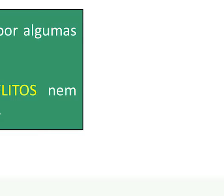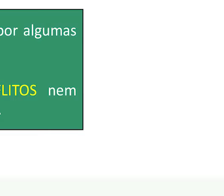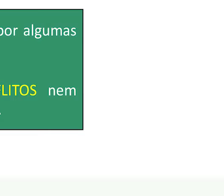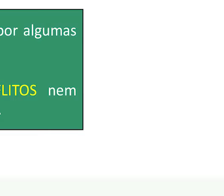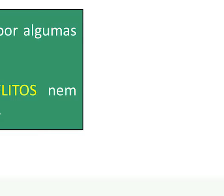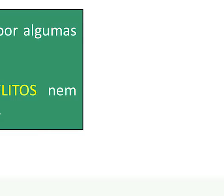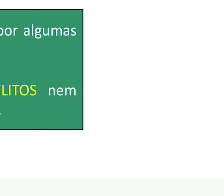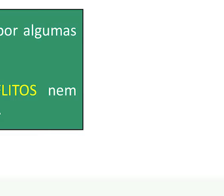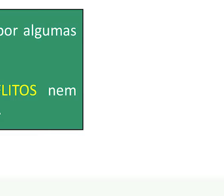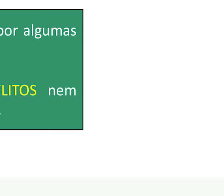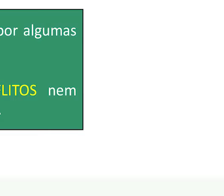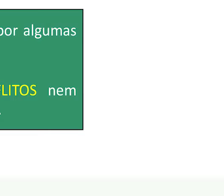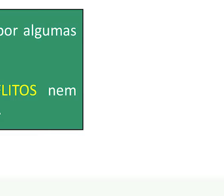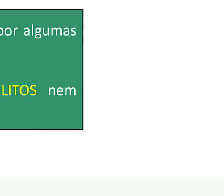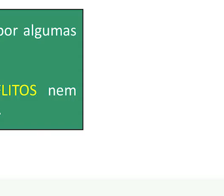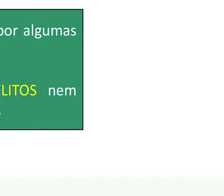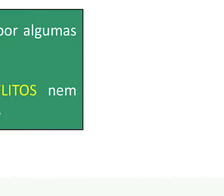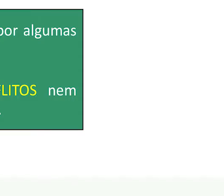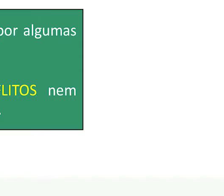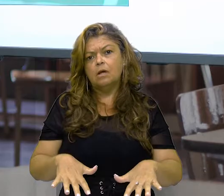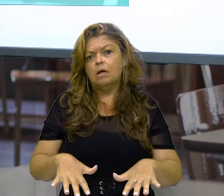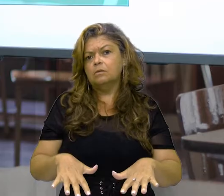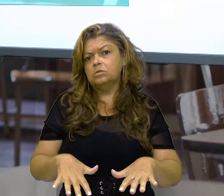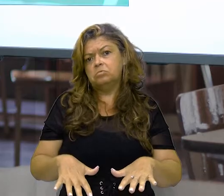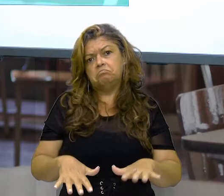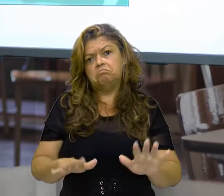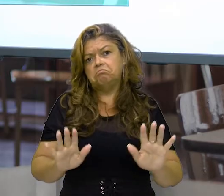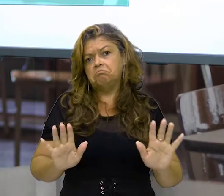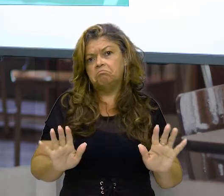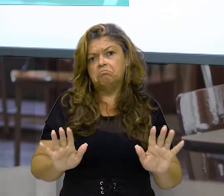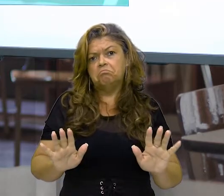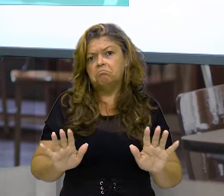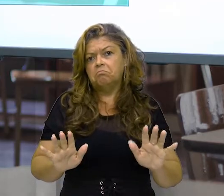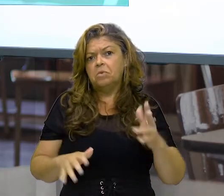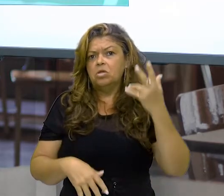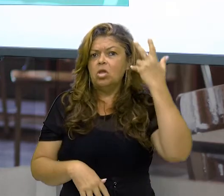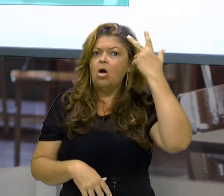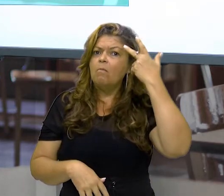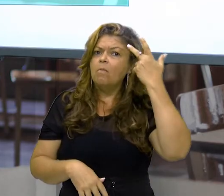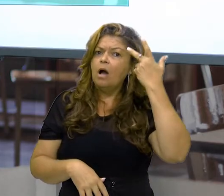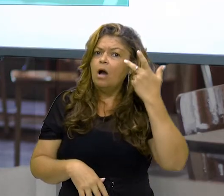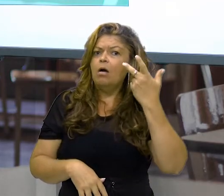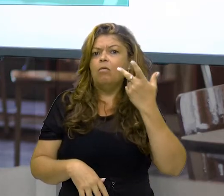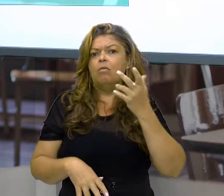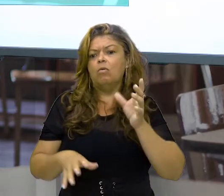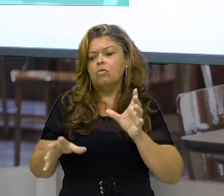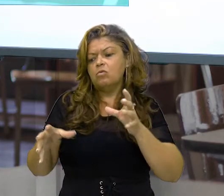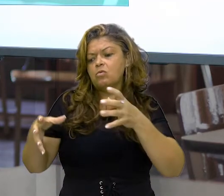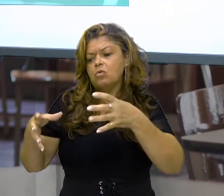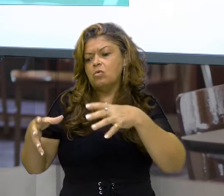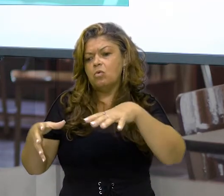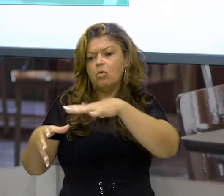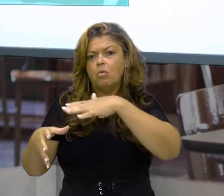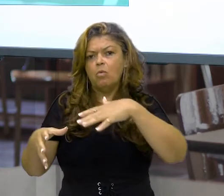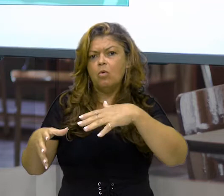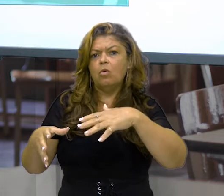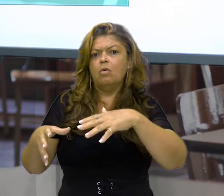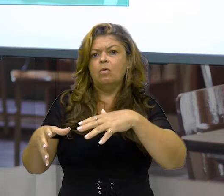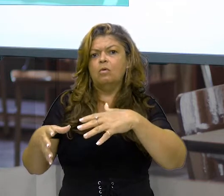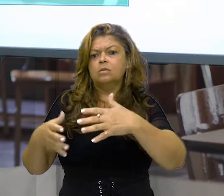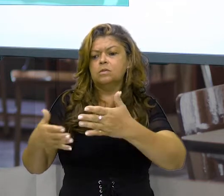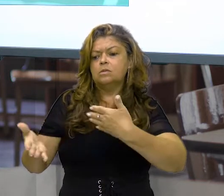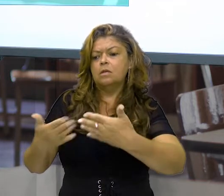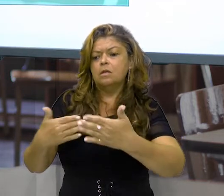naturalidade por algumas pessoas ou grupos. Então, algo como se fosse um processo natural. Não implica tanta